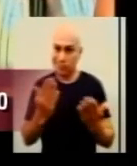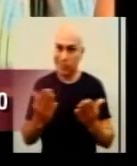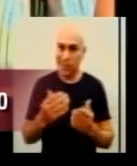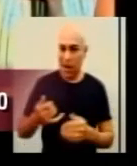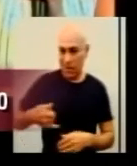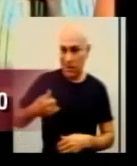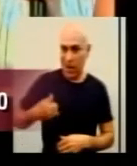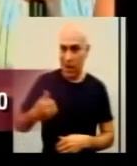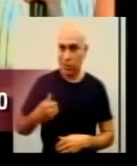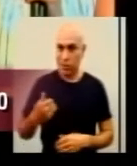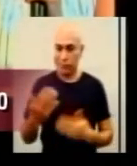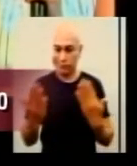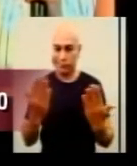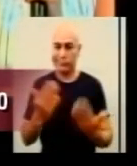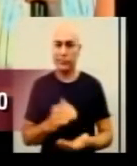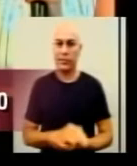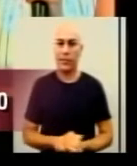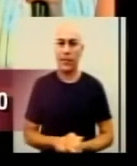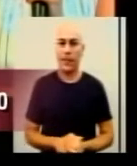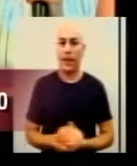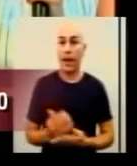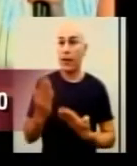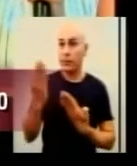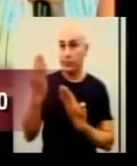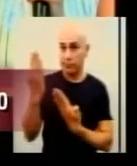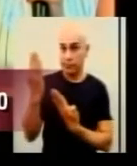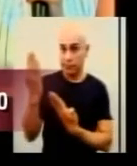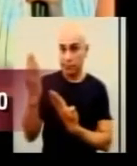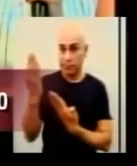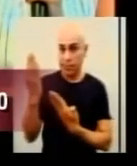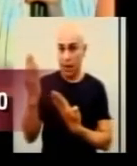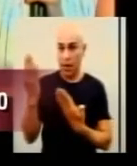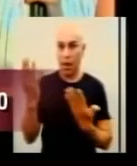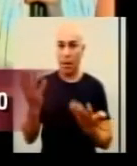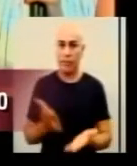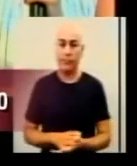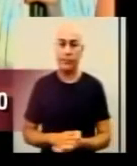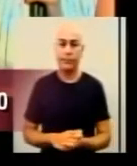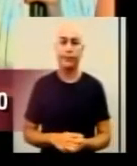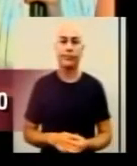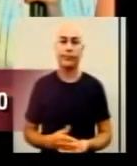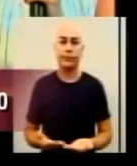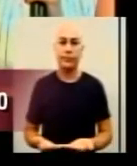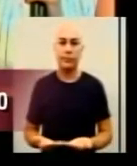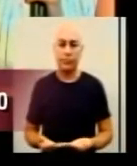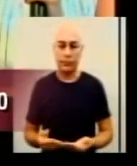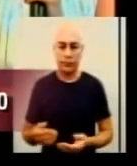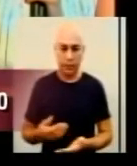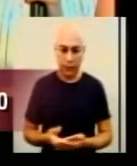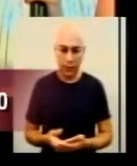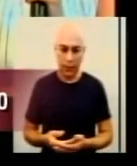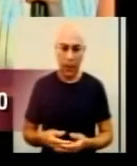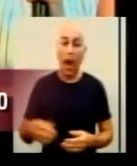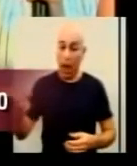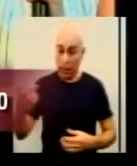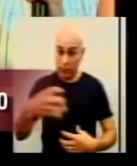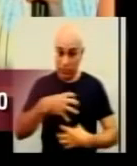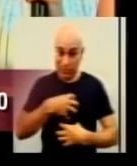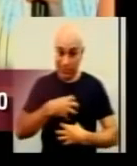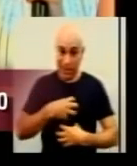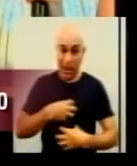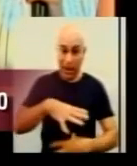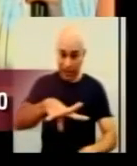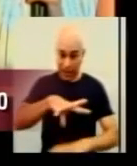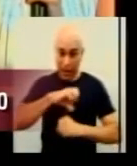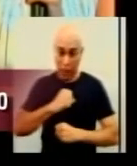pouco mais precoce. Próximo. Então notificação dos casos graves, né? De síndrome respiratória aguda grave, que foram